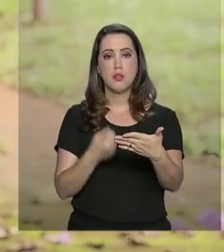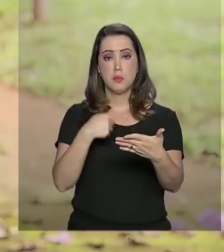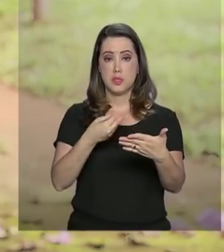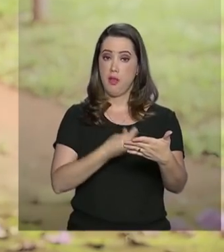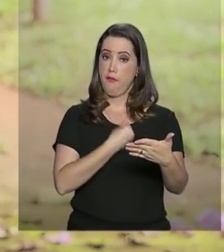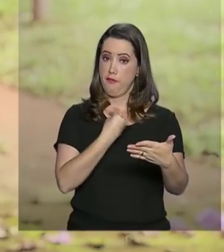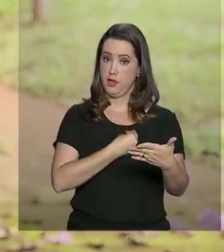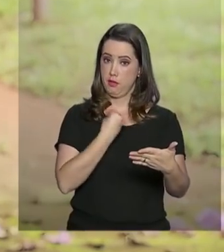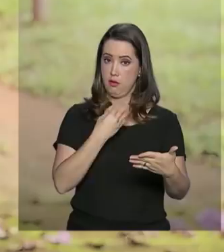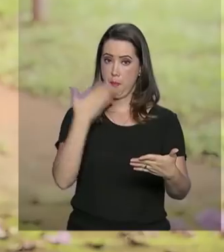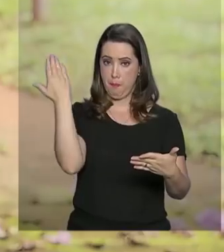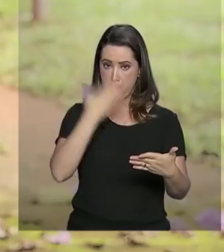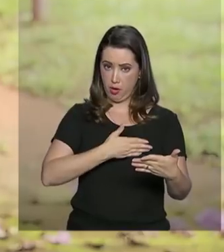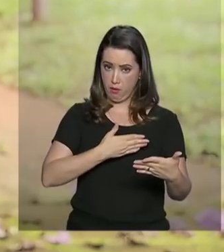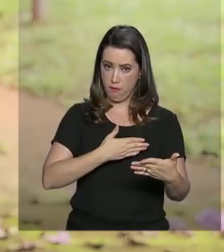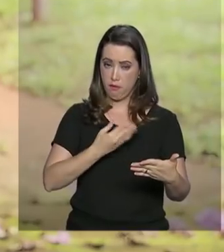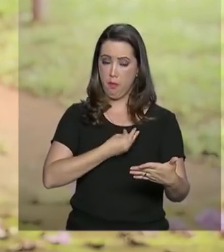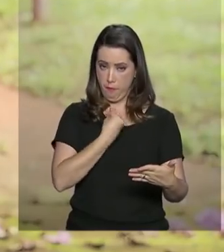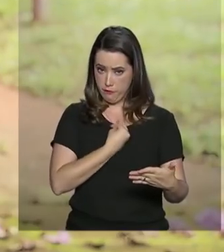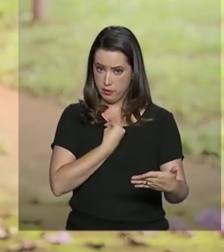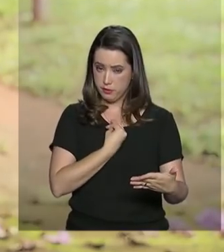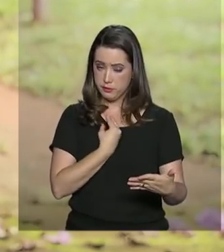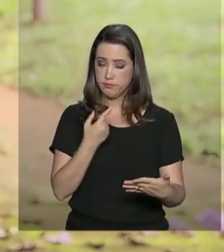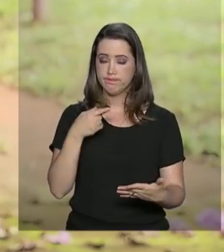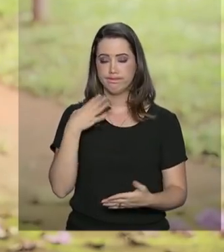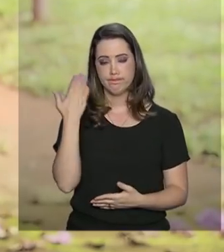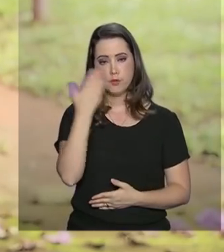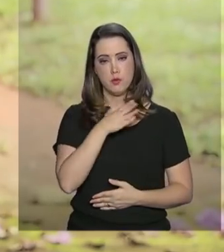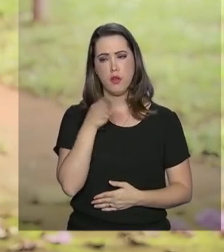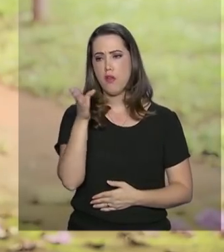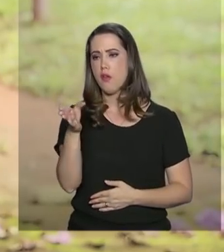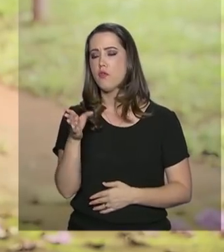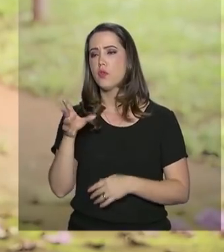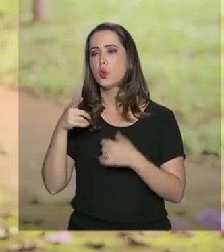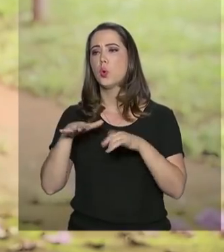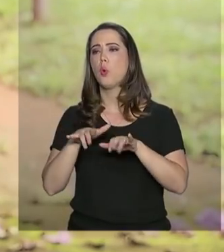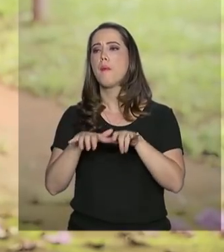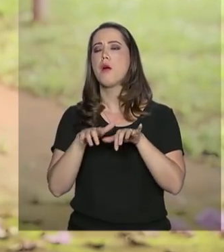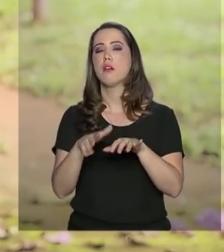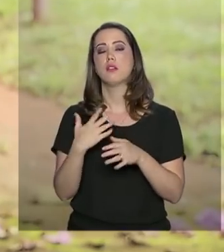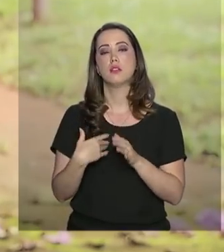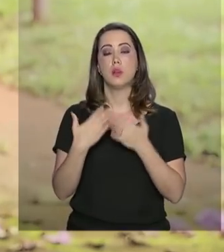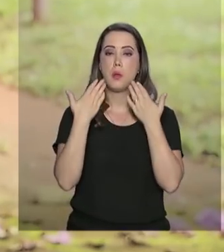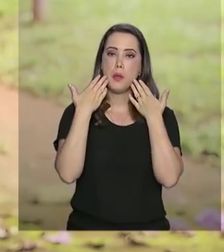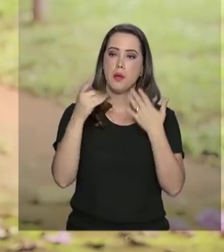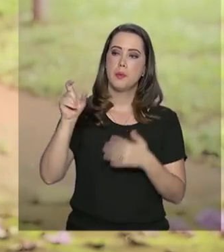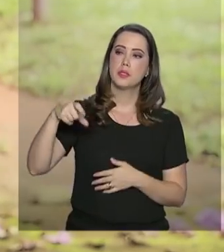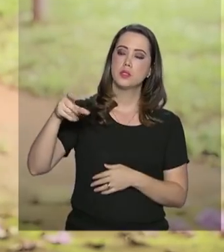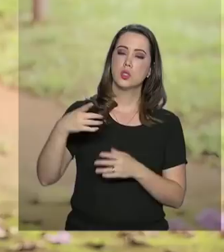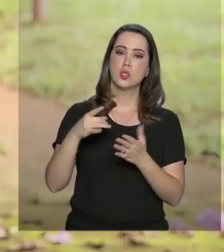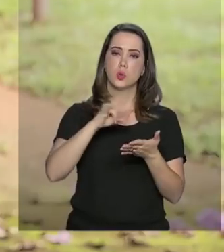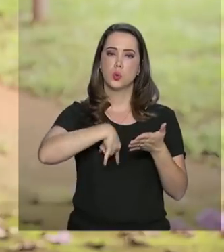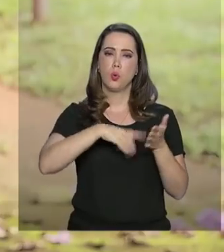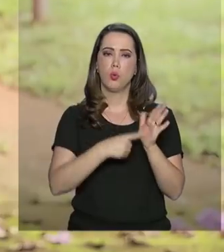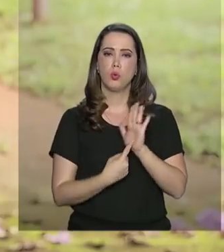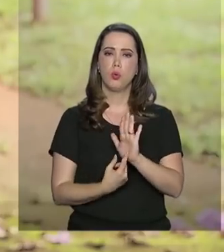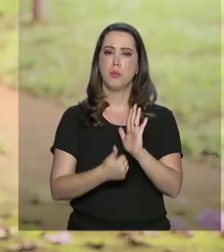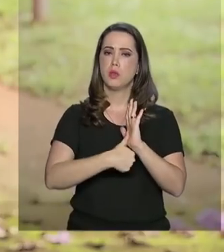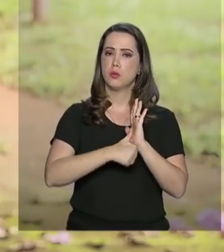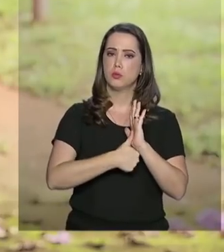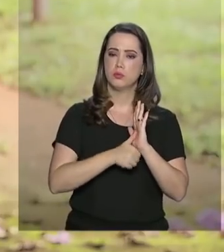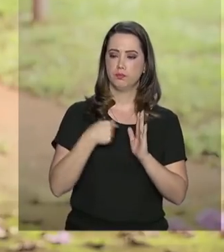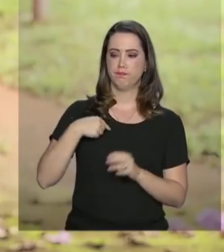comprovação de vida. Aí eu vou no caixa, direto ao caixa, e lá eu apresento o meu documento e a minha